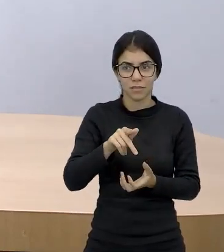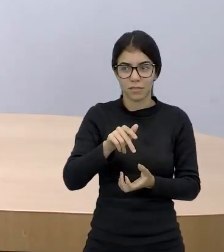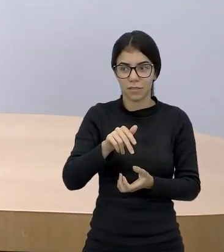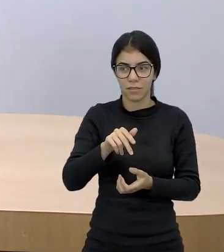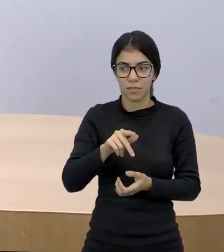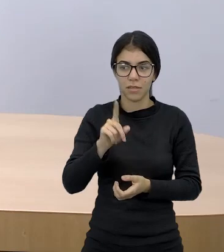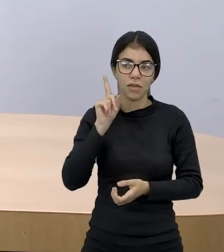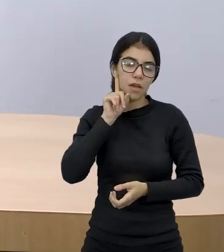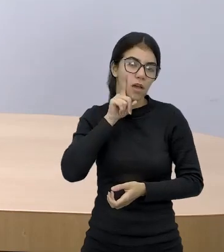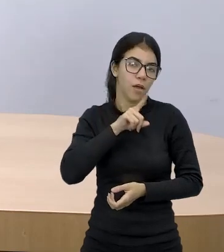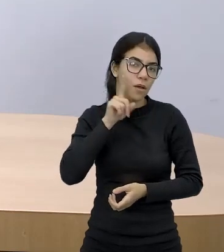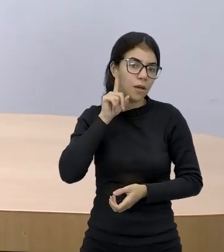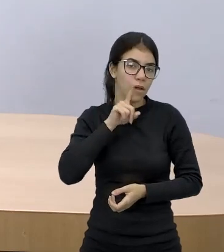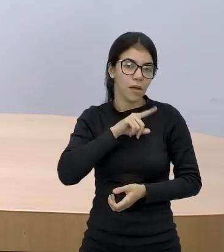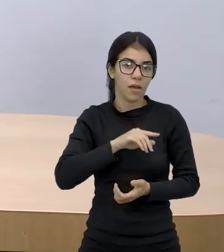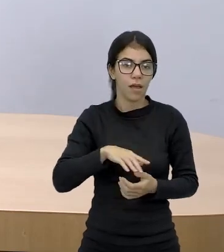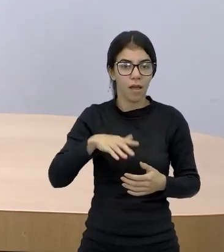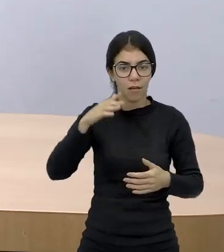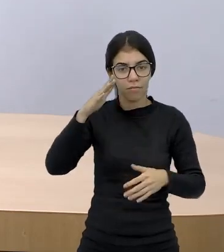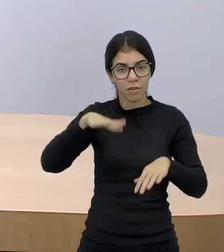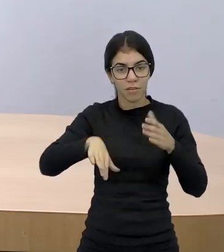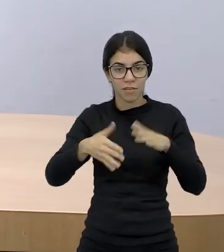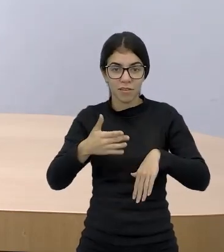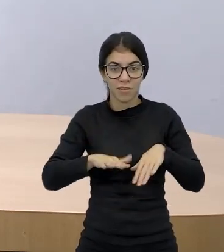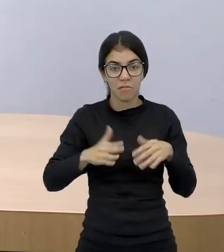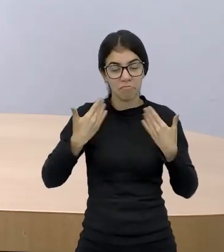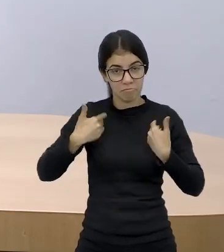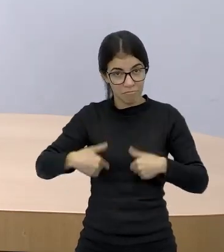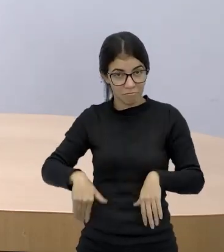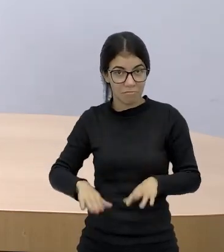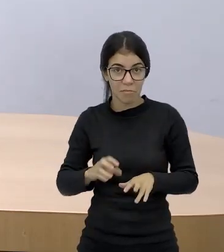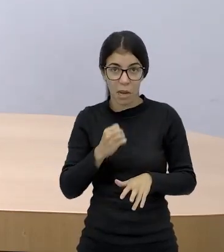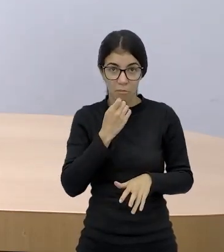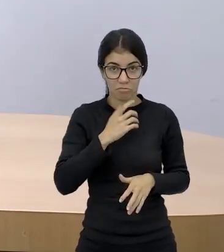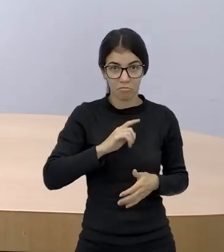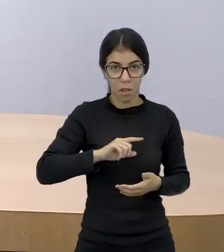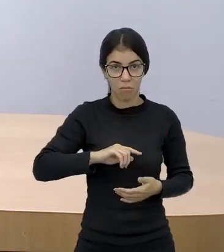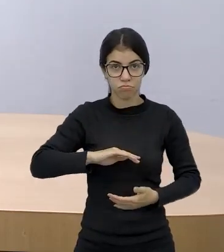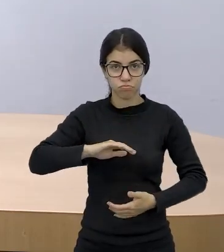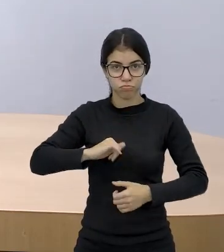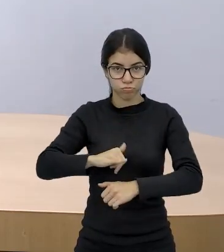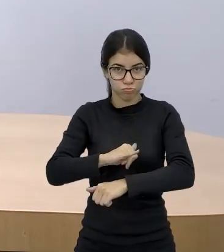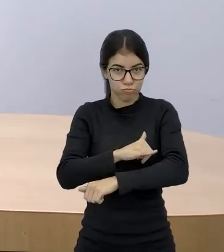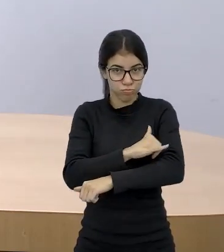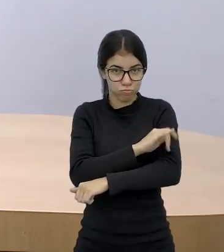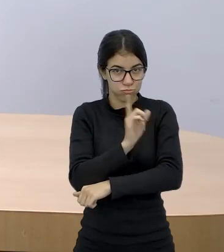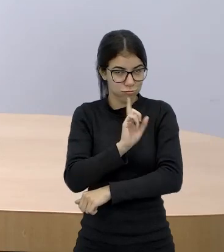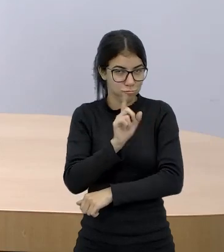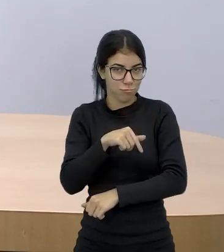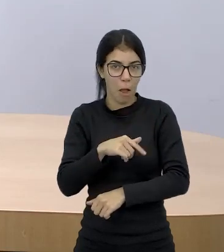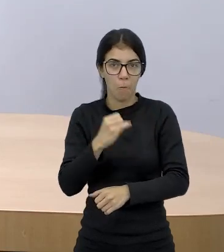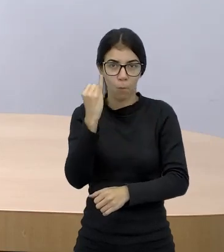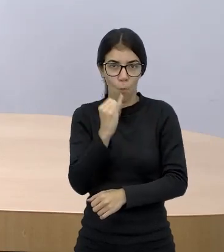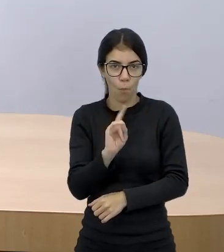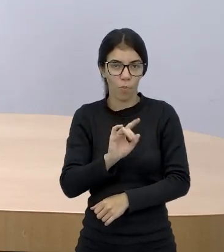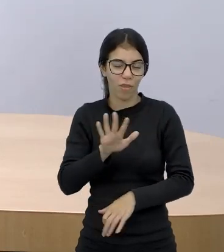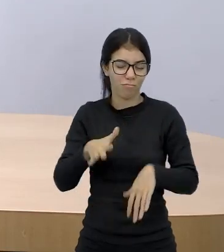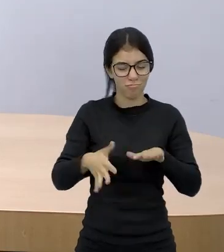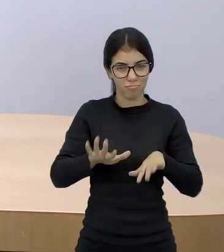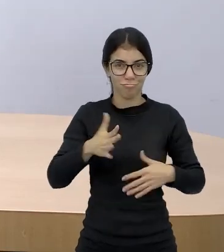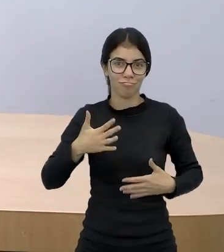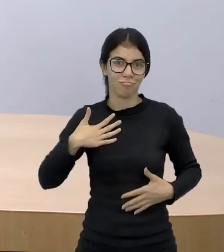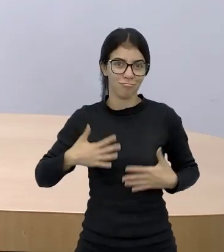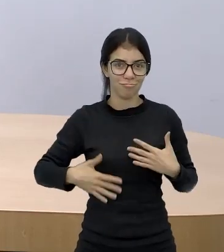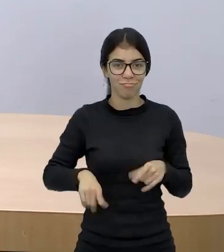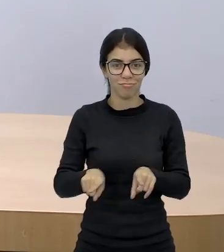eu não tô gordo não, assim, tô na média, até que eu tô bem assim, não tô gordo, mas também não tô magro, tá? Só pra você ter uma noção mais ou menos de